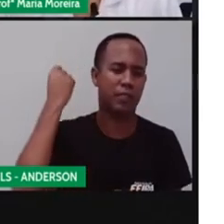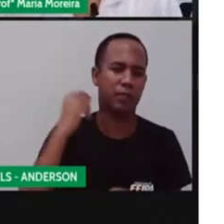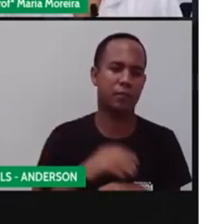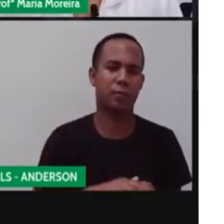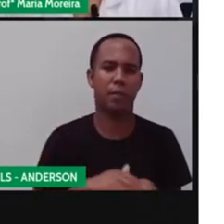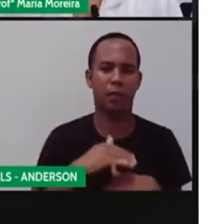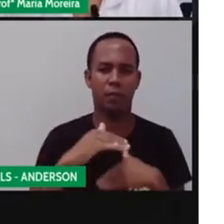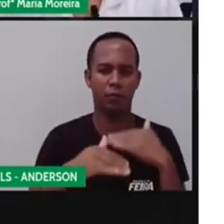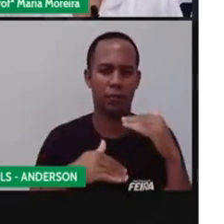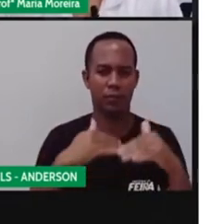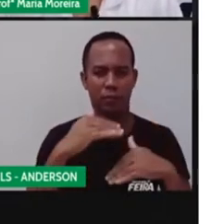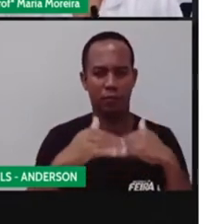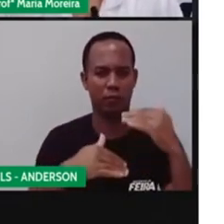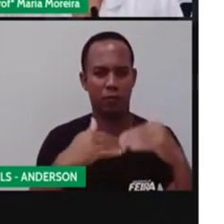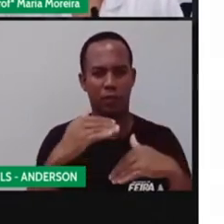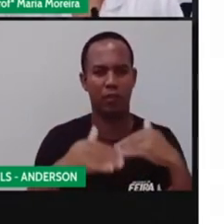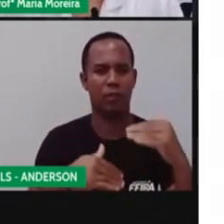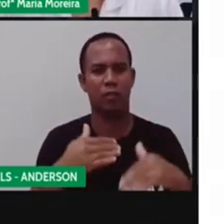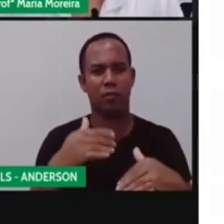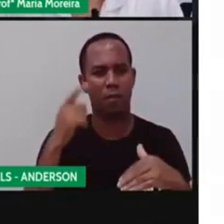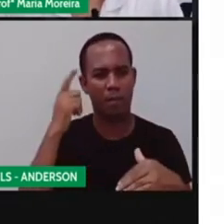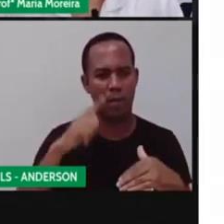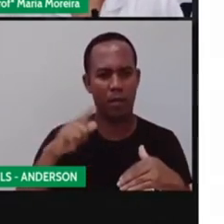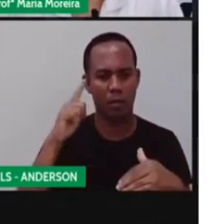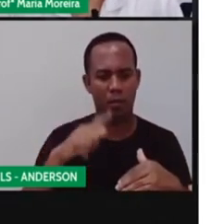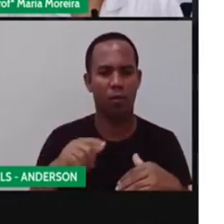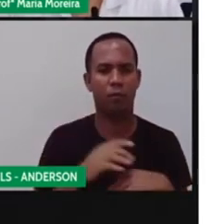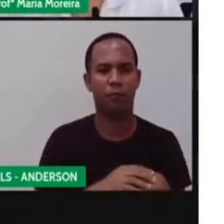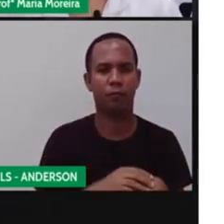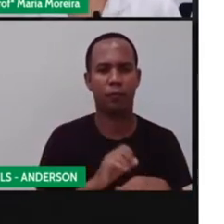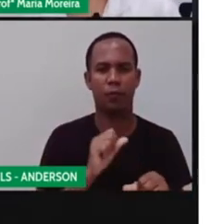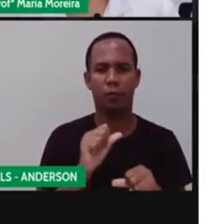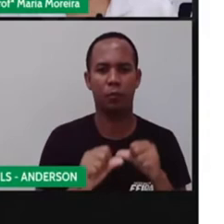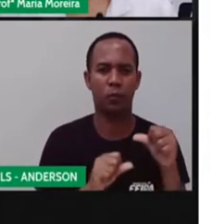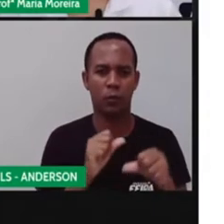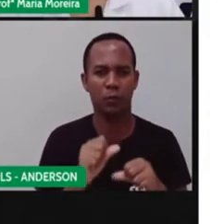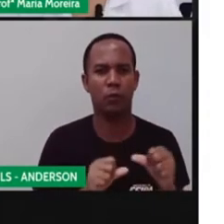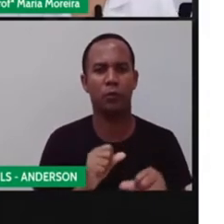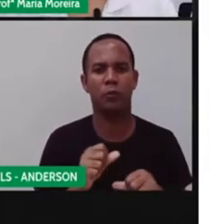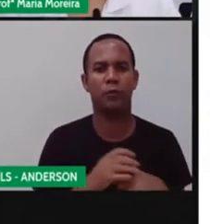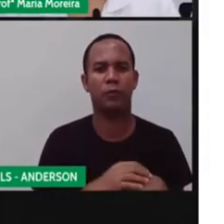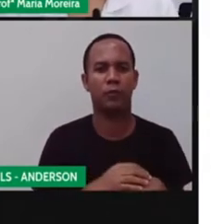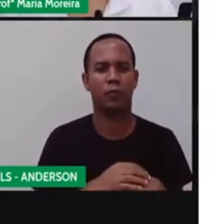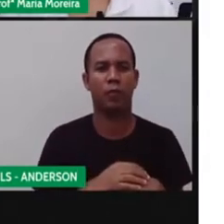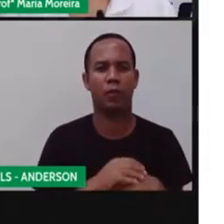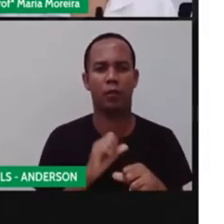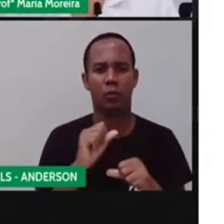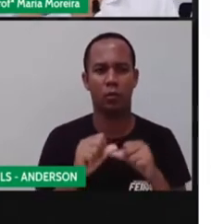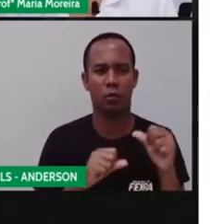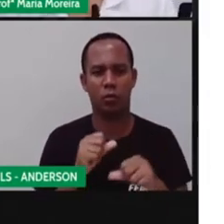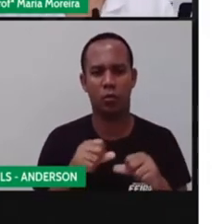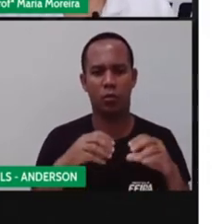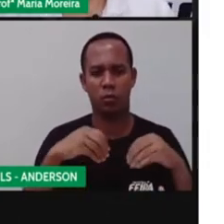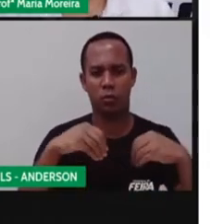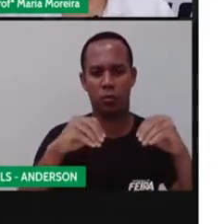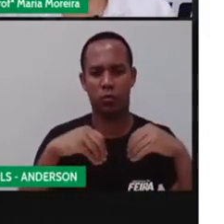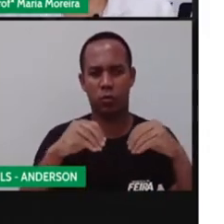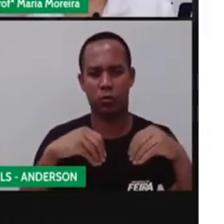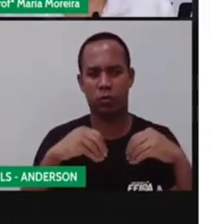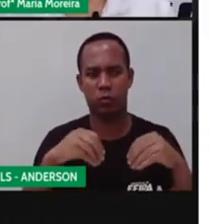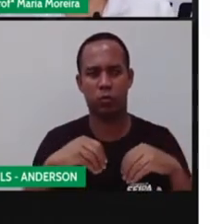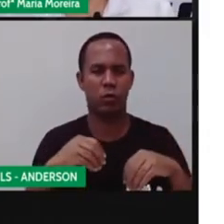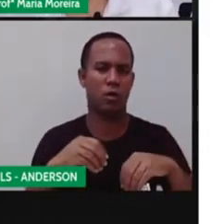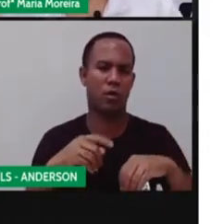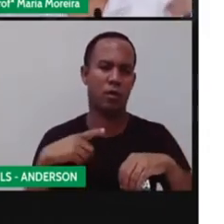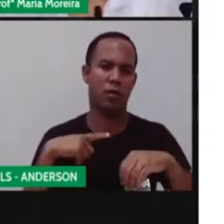tempos, o material utilizado para a fabricação dos carrinhos mudou. E muito. Saiu de madeira, foi para plástico. Temos de ferro.